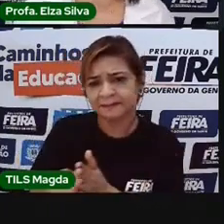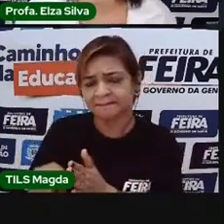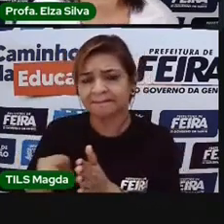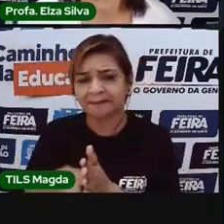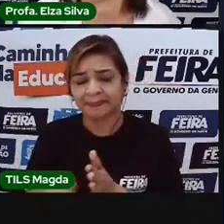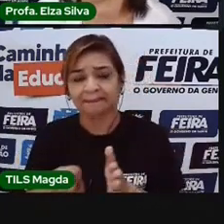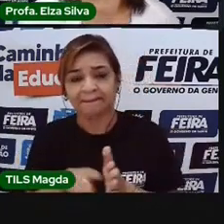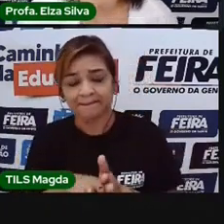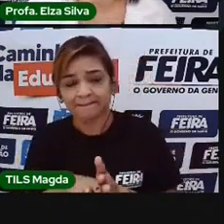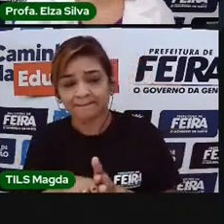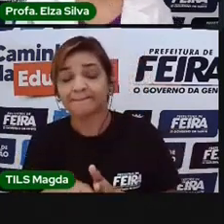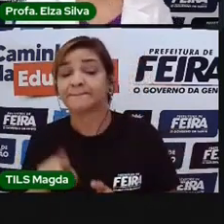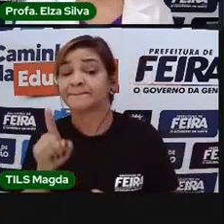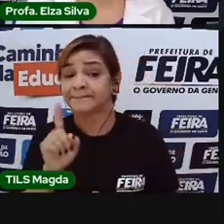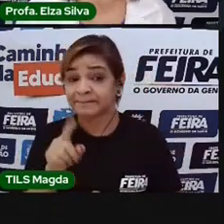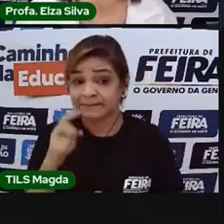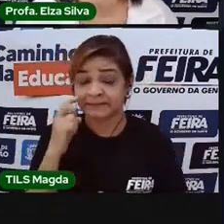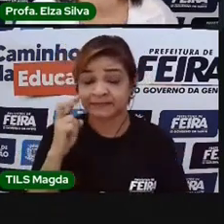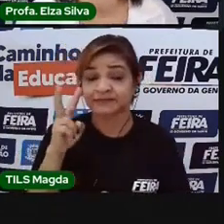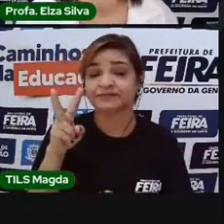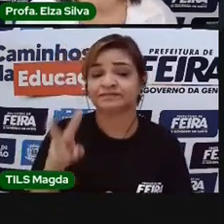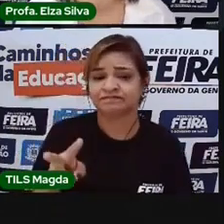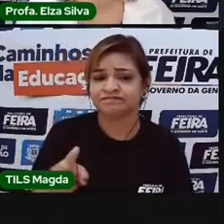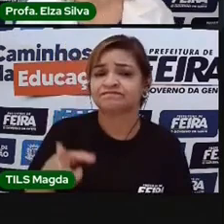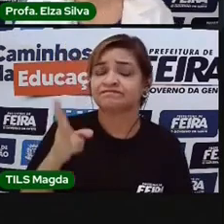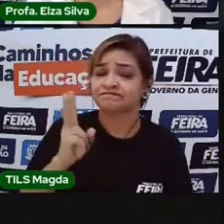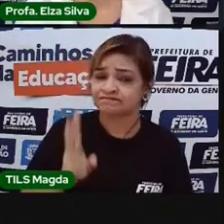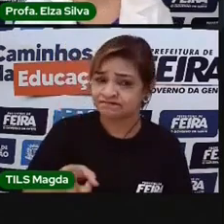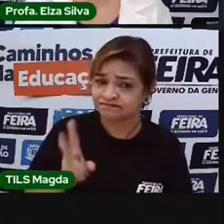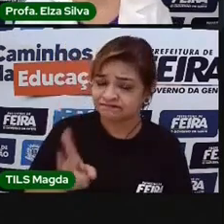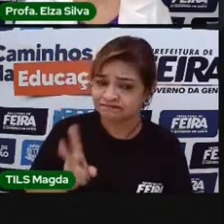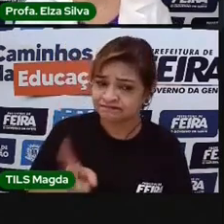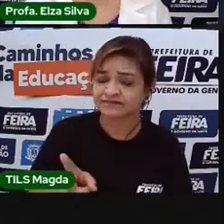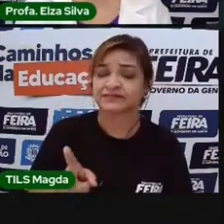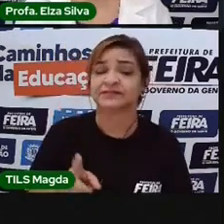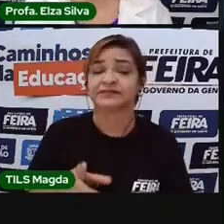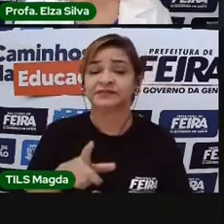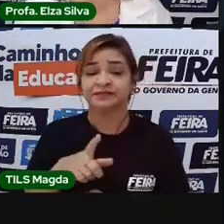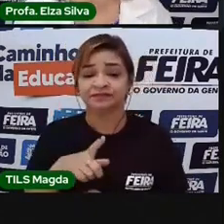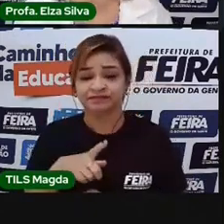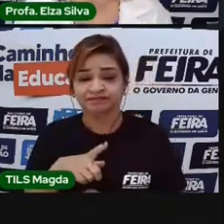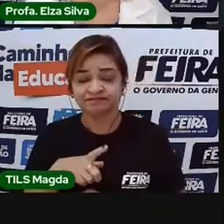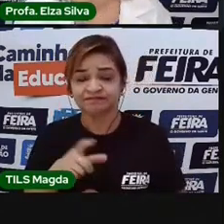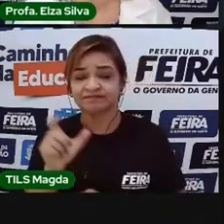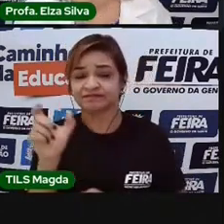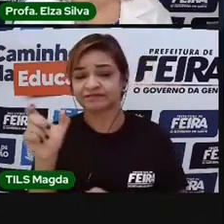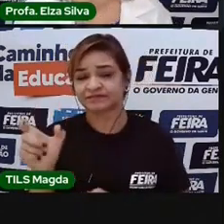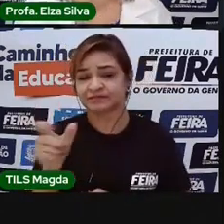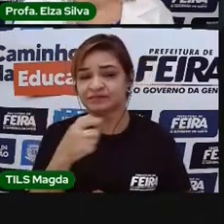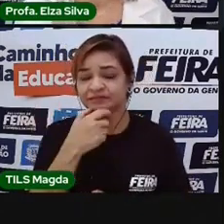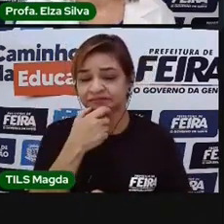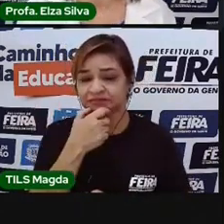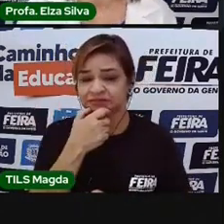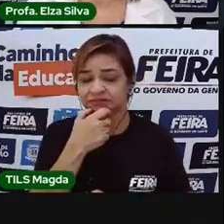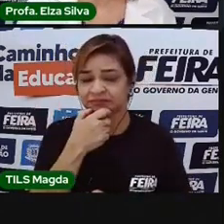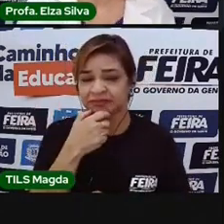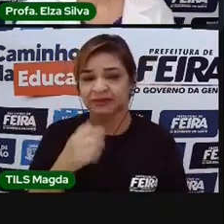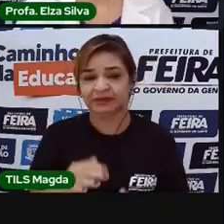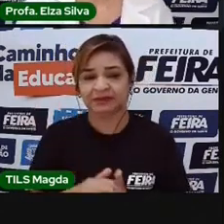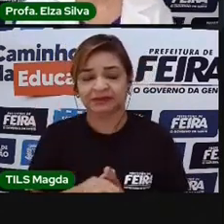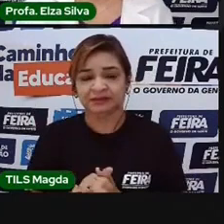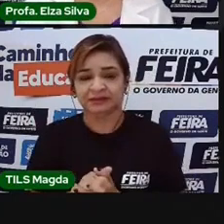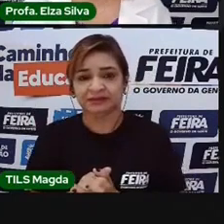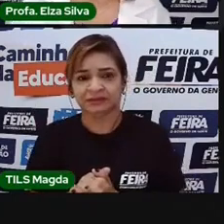vocês vão perceber que o tempo todo nós utilizamos palavras em inglês. os